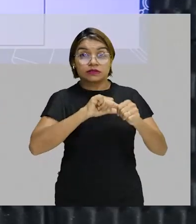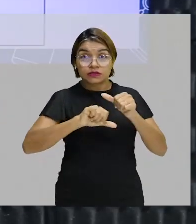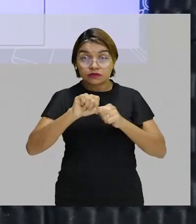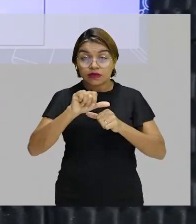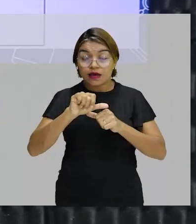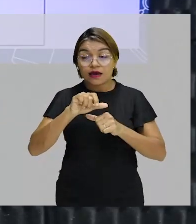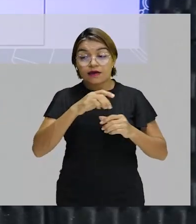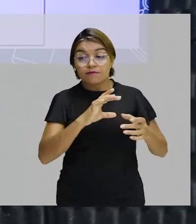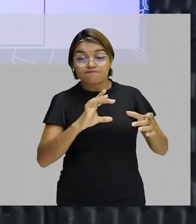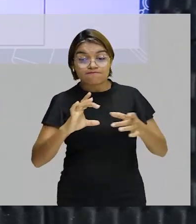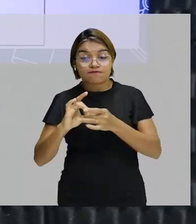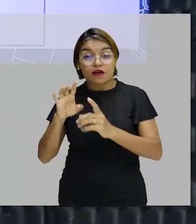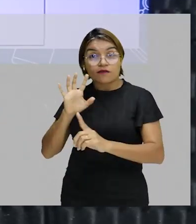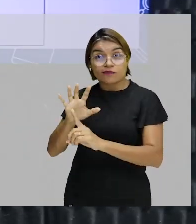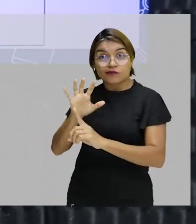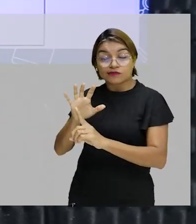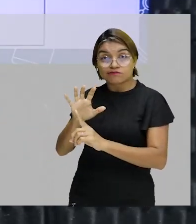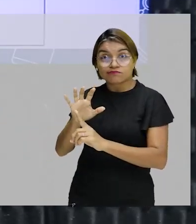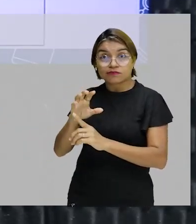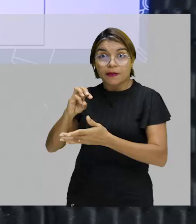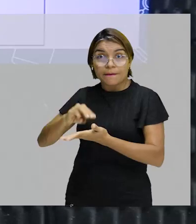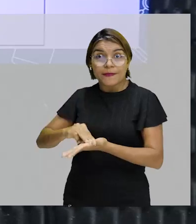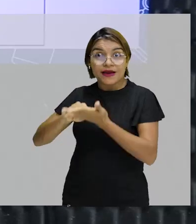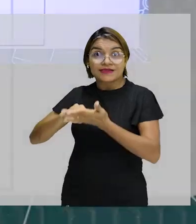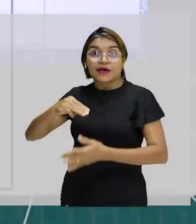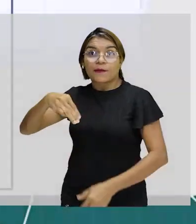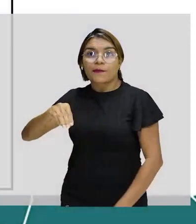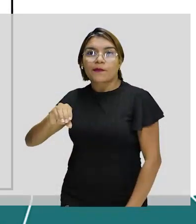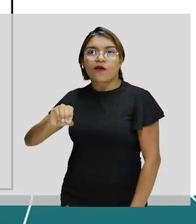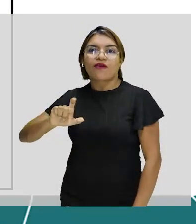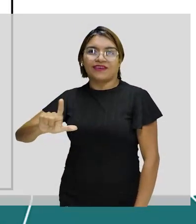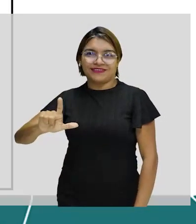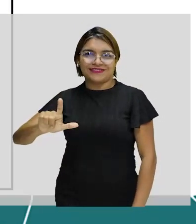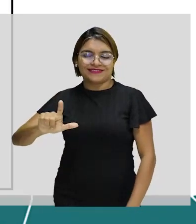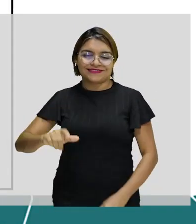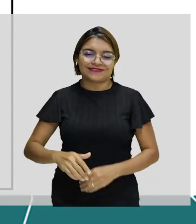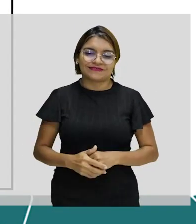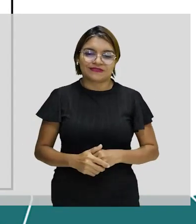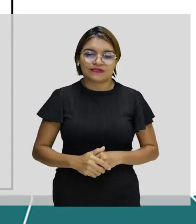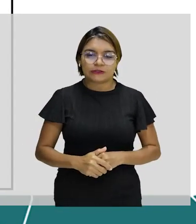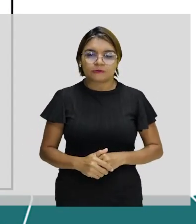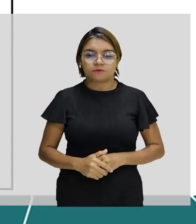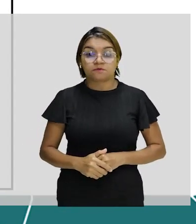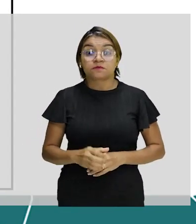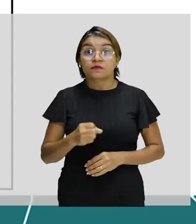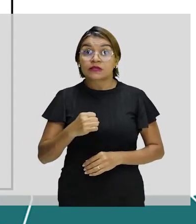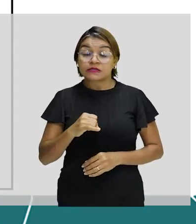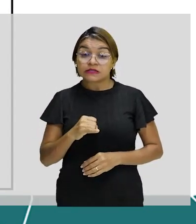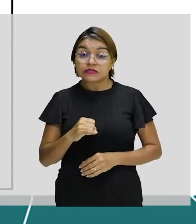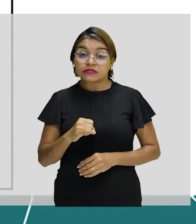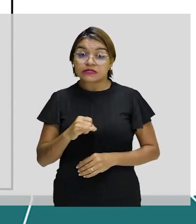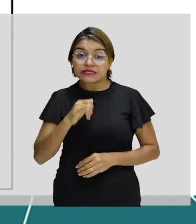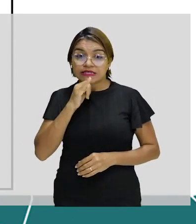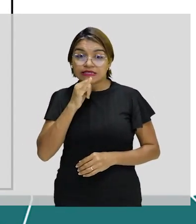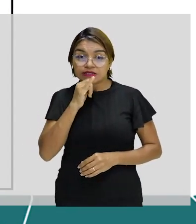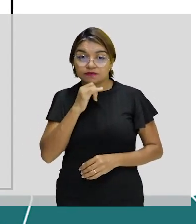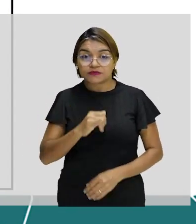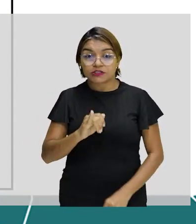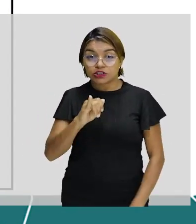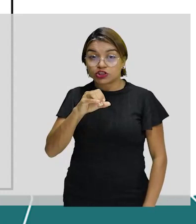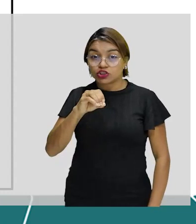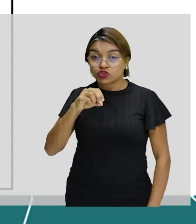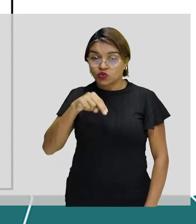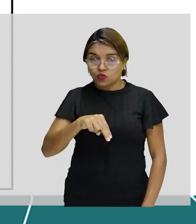vamos chamar de massa molar. Show? Se a gente trabalhar com íons, os íons